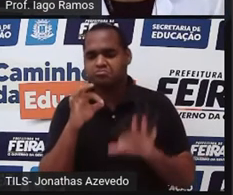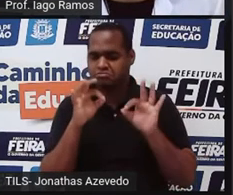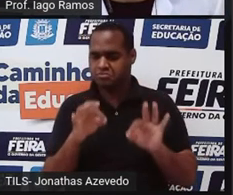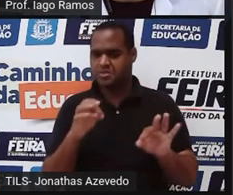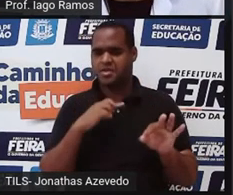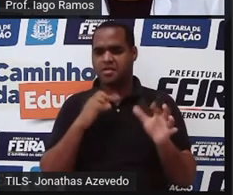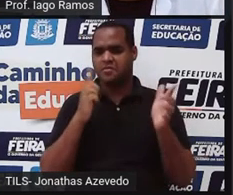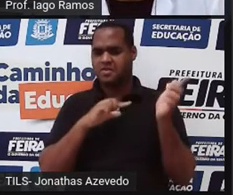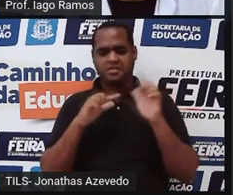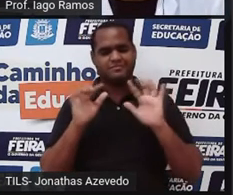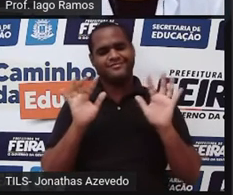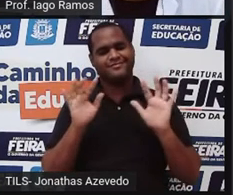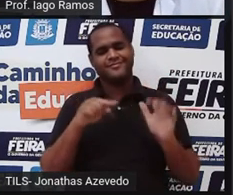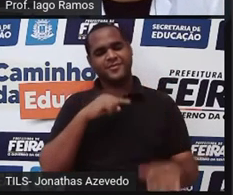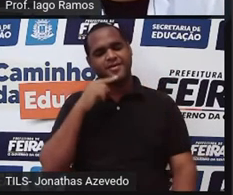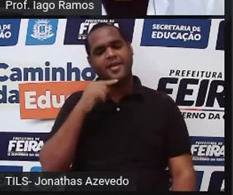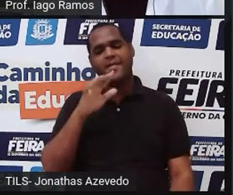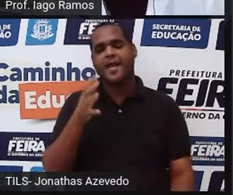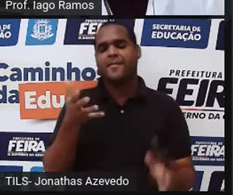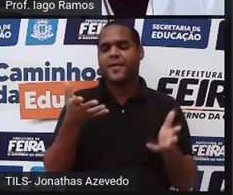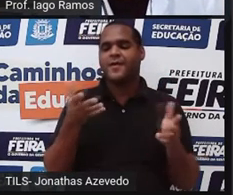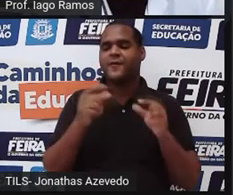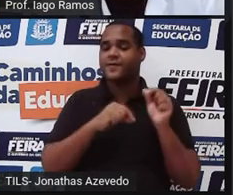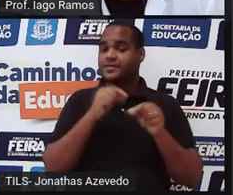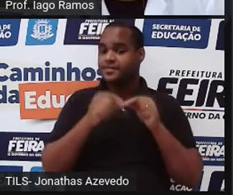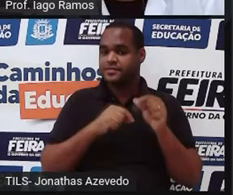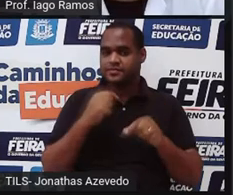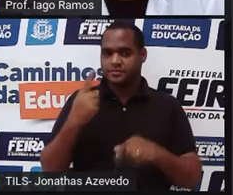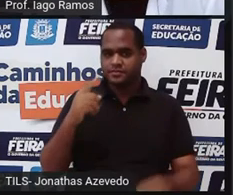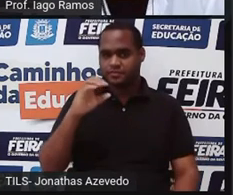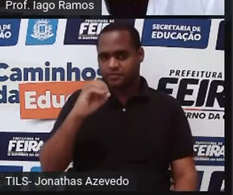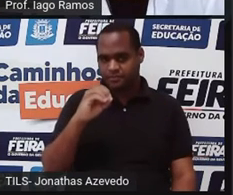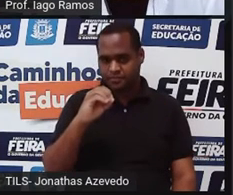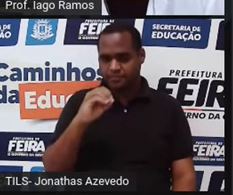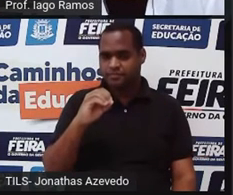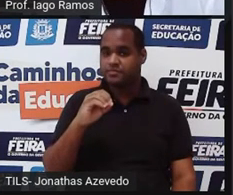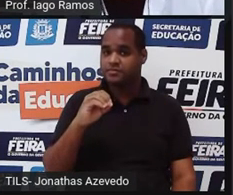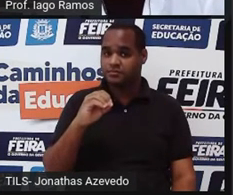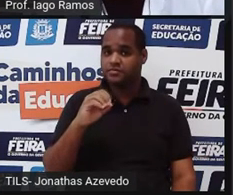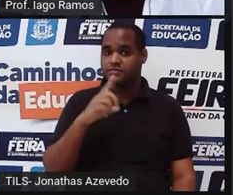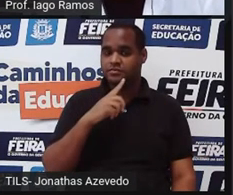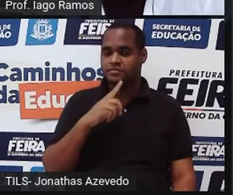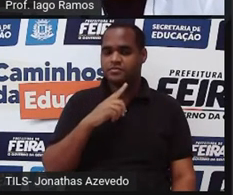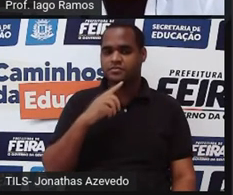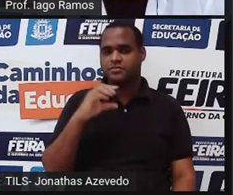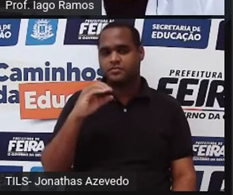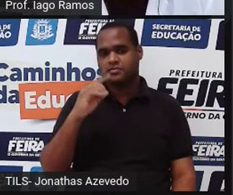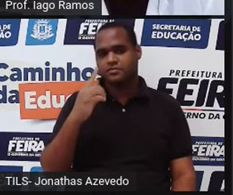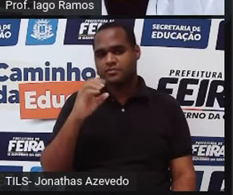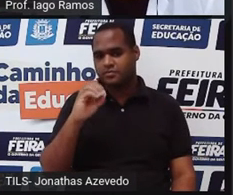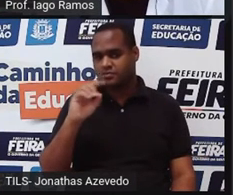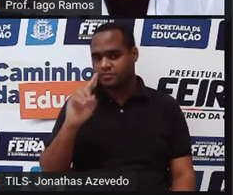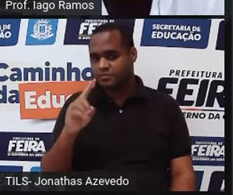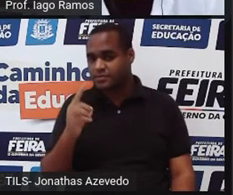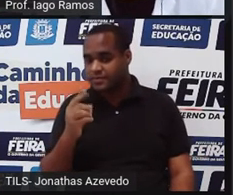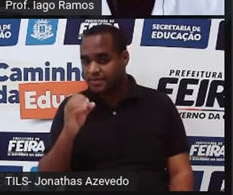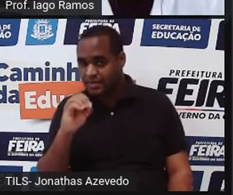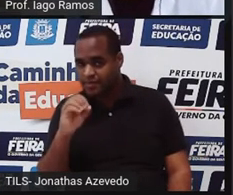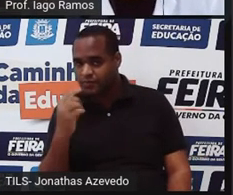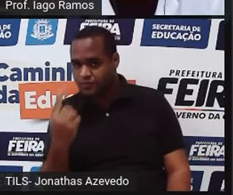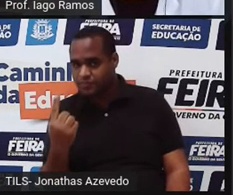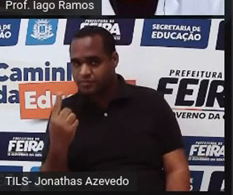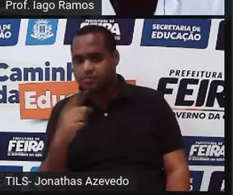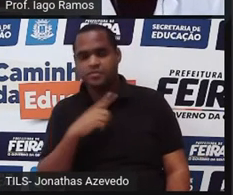dividir por 3. Então qual é a técnica? Colocar um 0 do lado do 1, só que quando coloco aquele 0 do lado do 1,